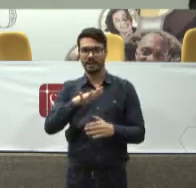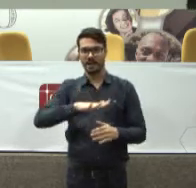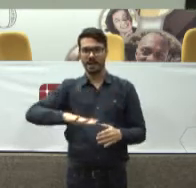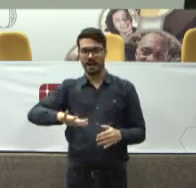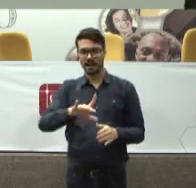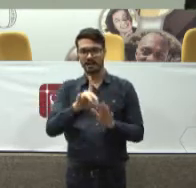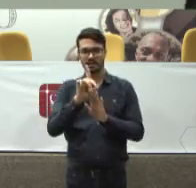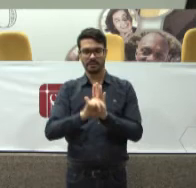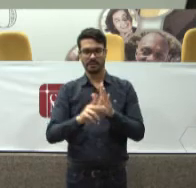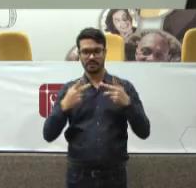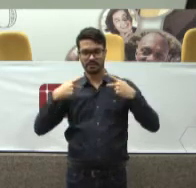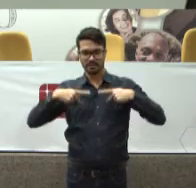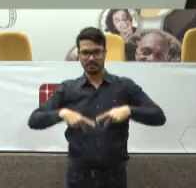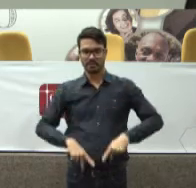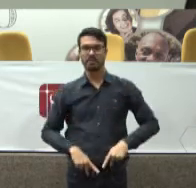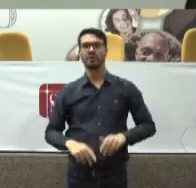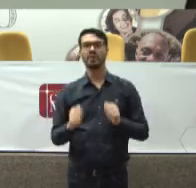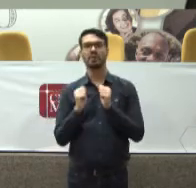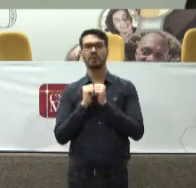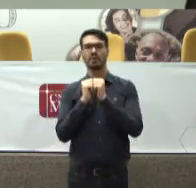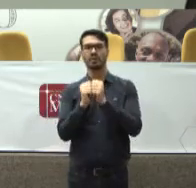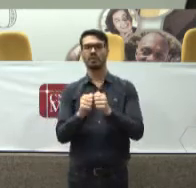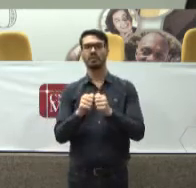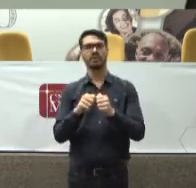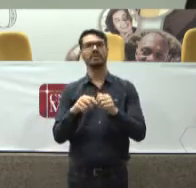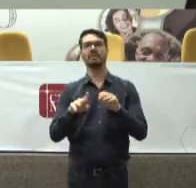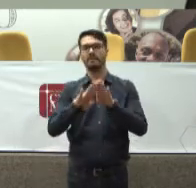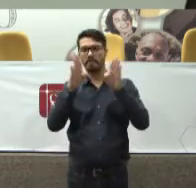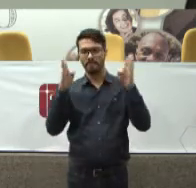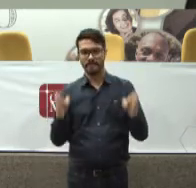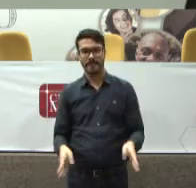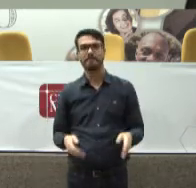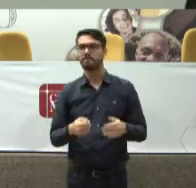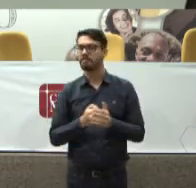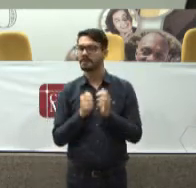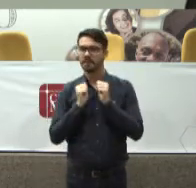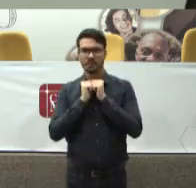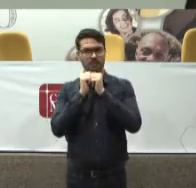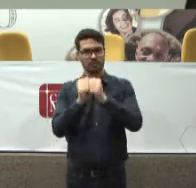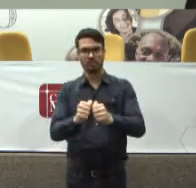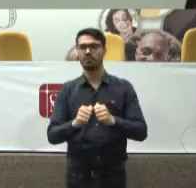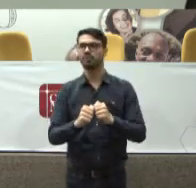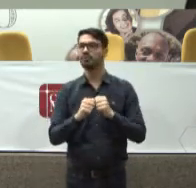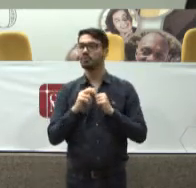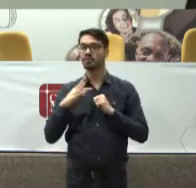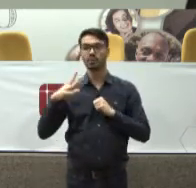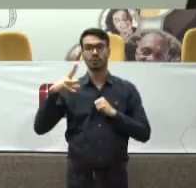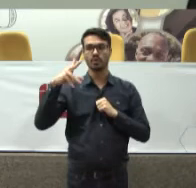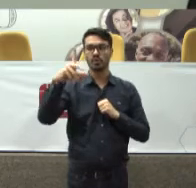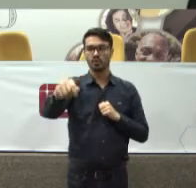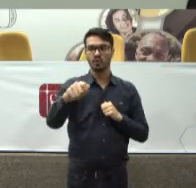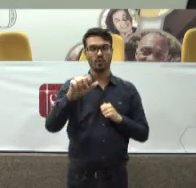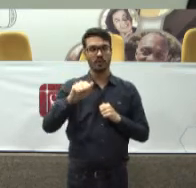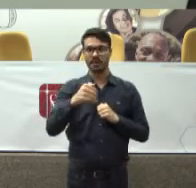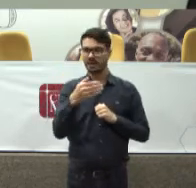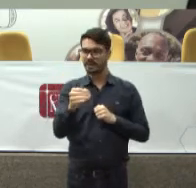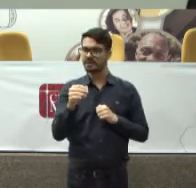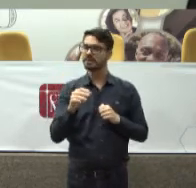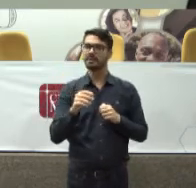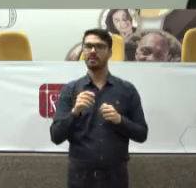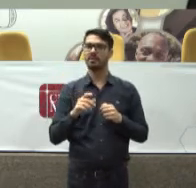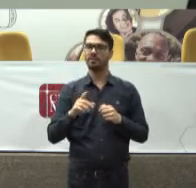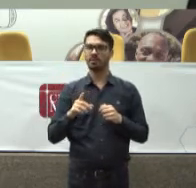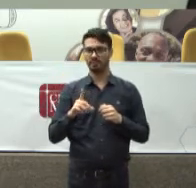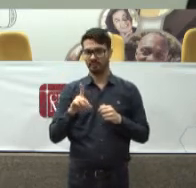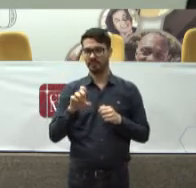Nós entramos com a ação De forma conjunta Nós fazemos mesa De negociação De forma conjunta Todas essas ações Que eu disse A defensoria está